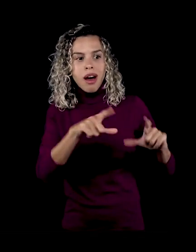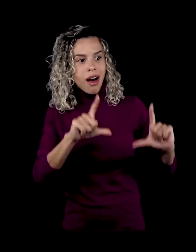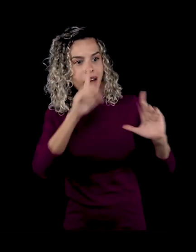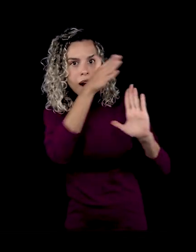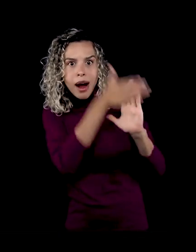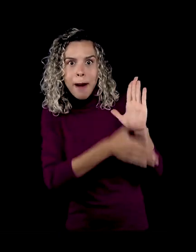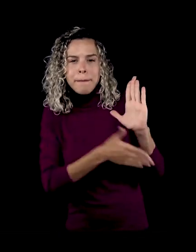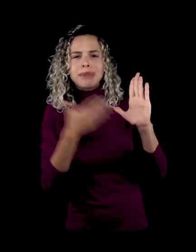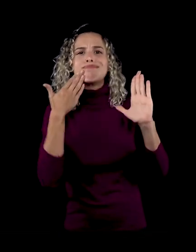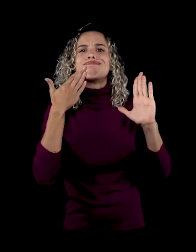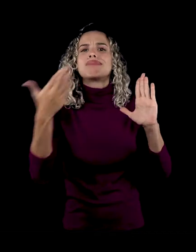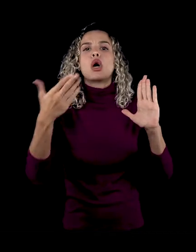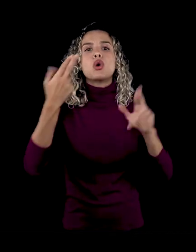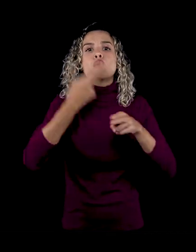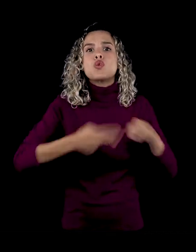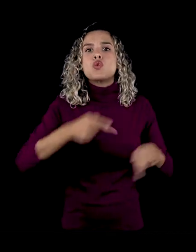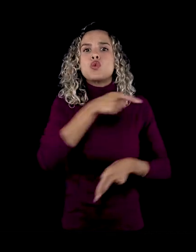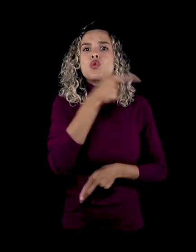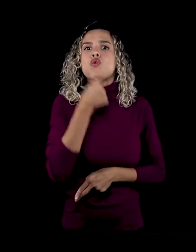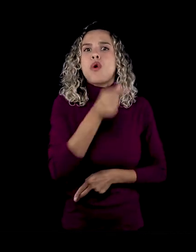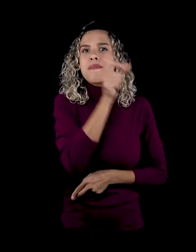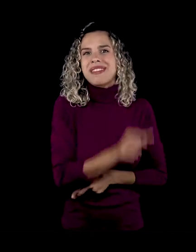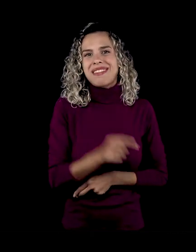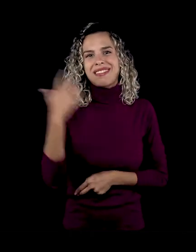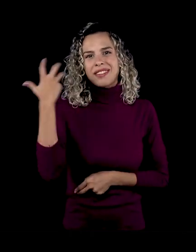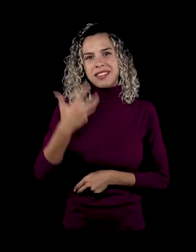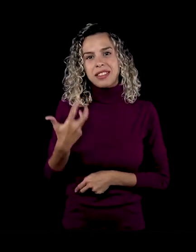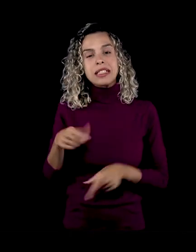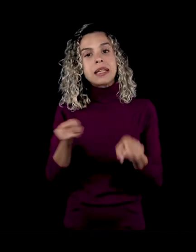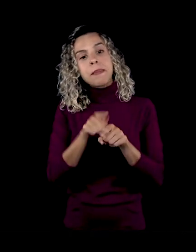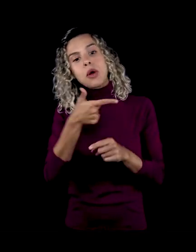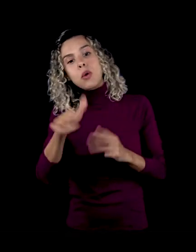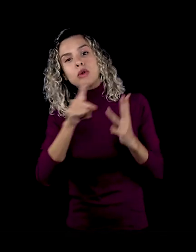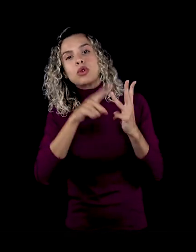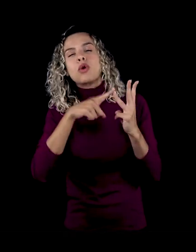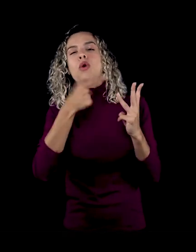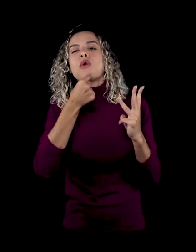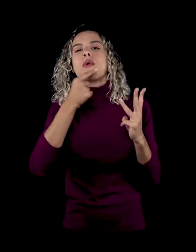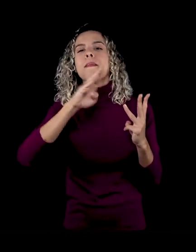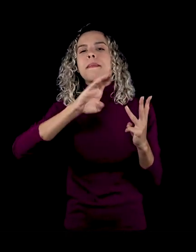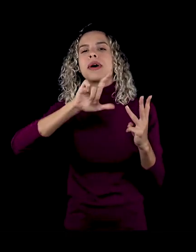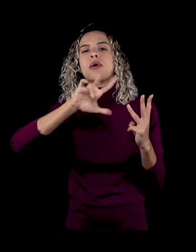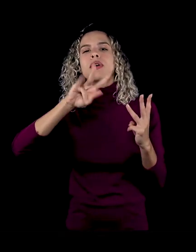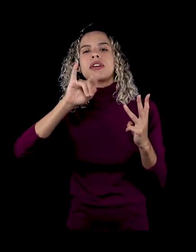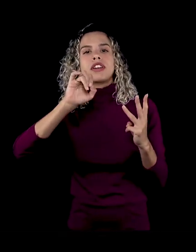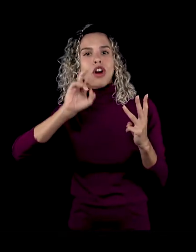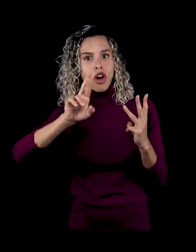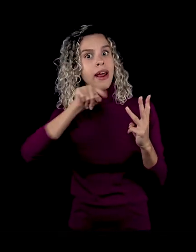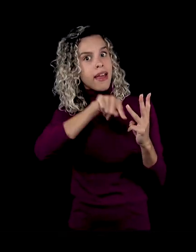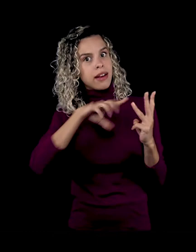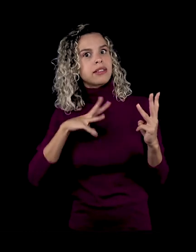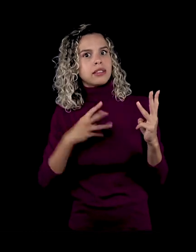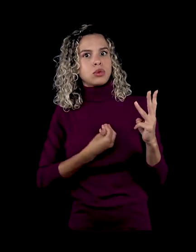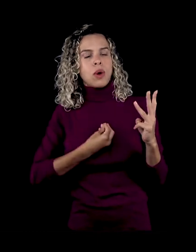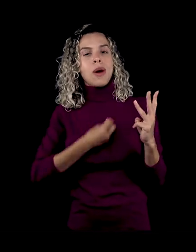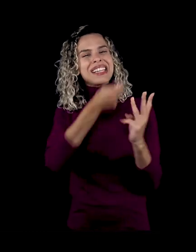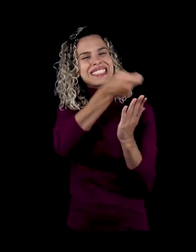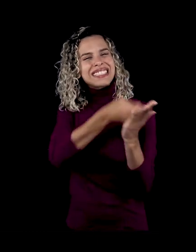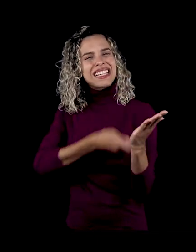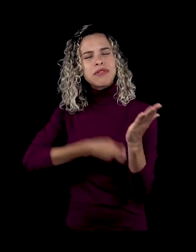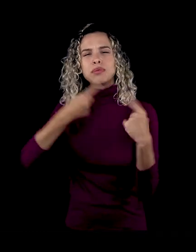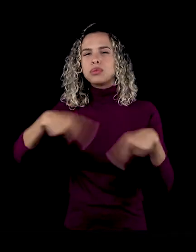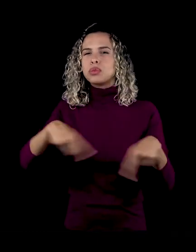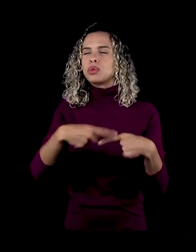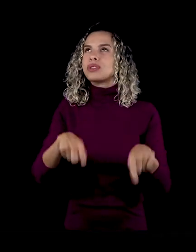não imagina a importância de letras como a do Belchior. E o Belchior é heterossexual, no entanto, ele dizia